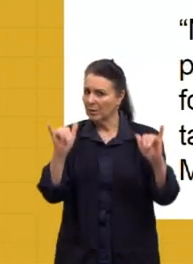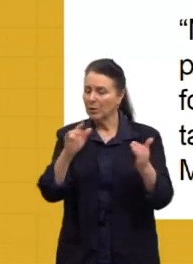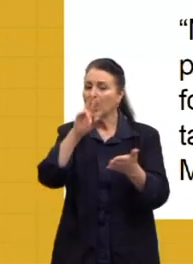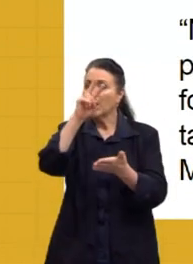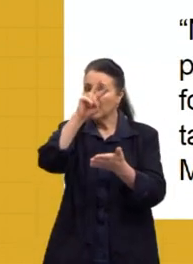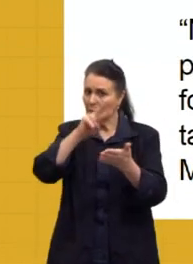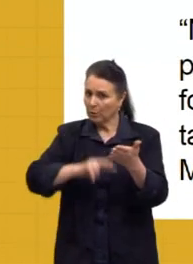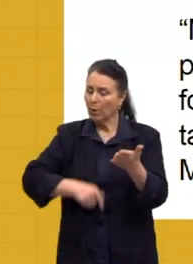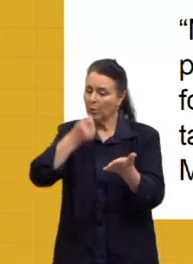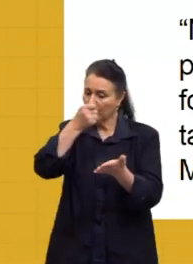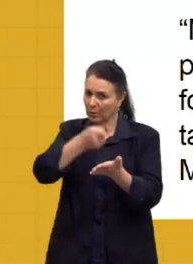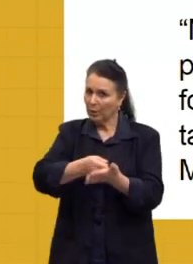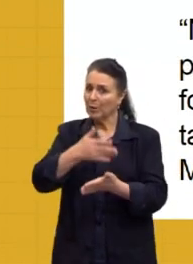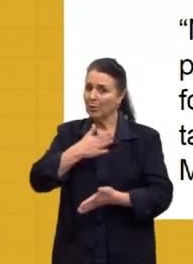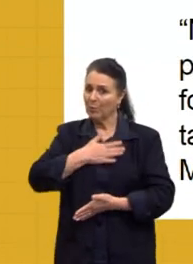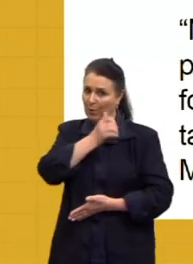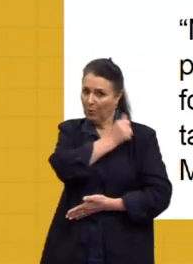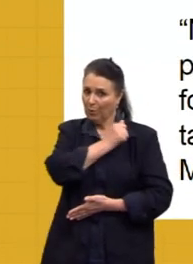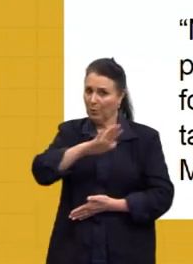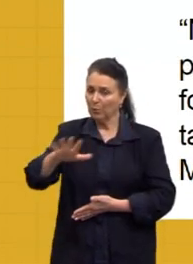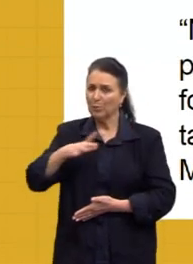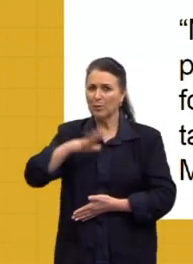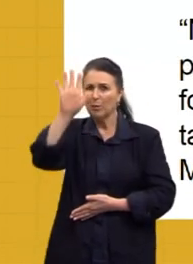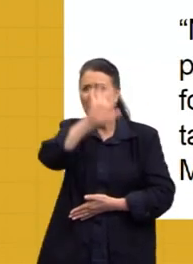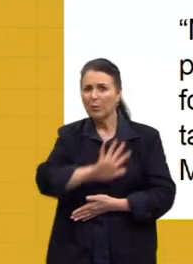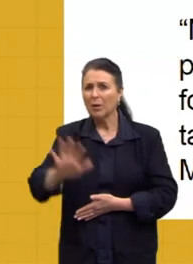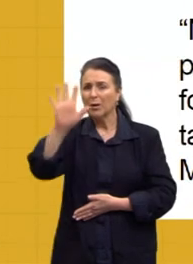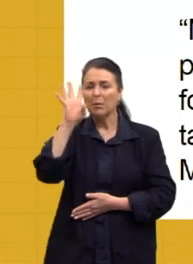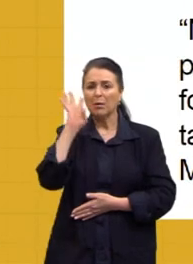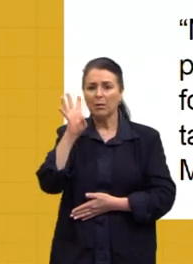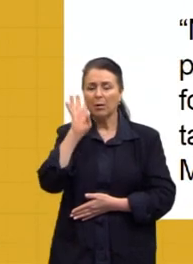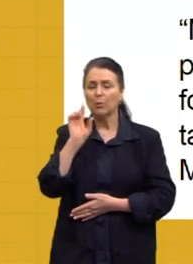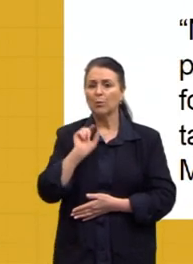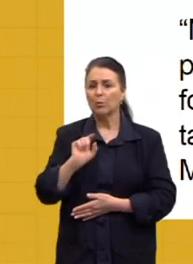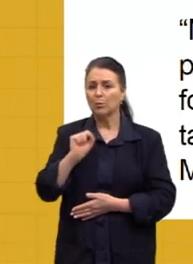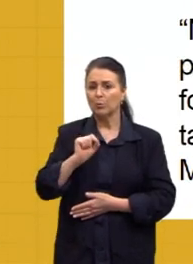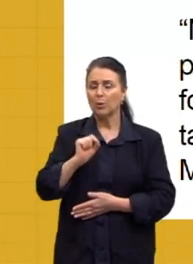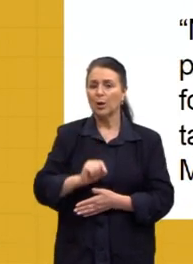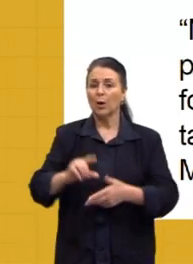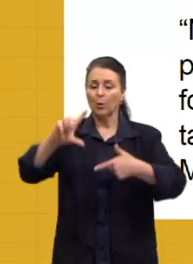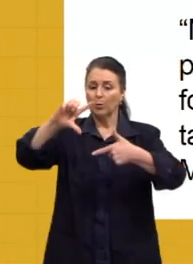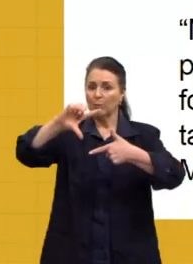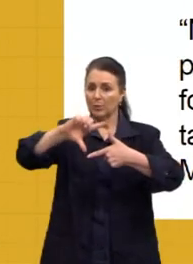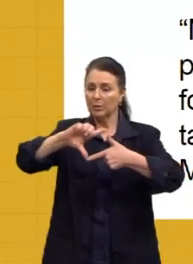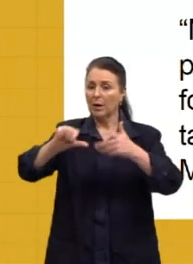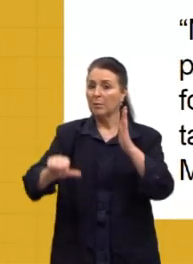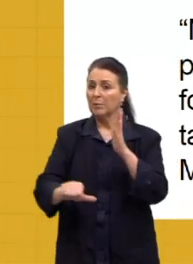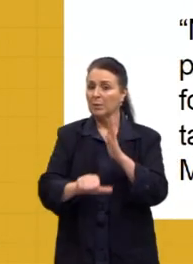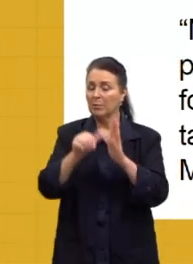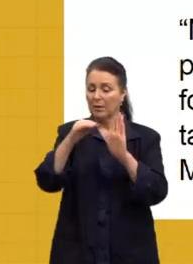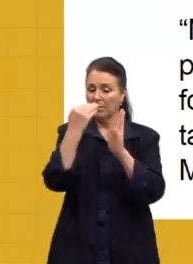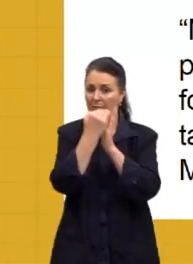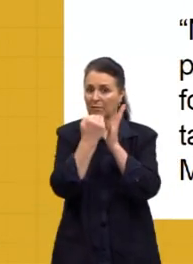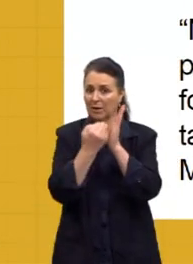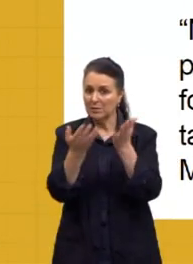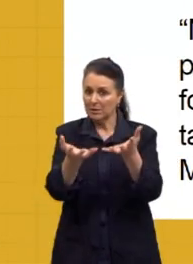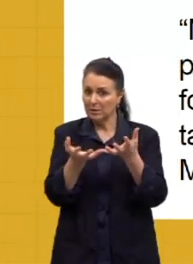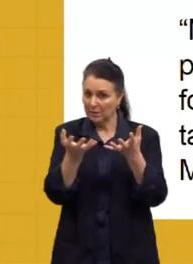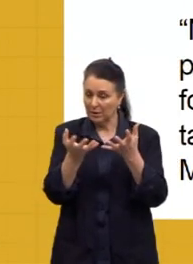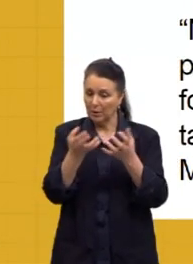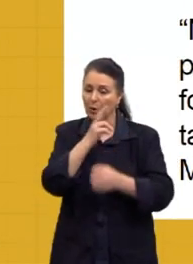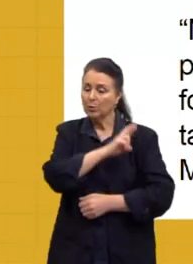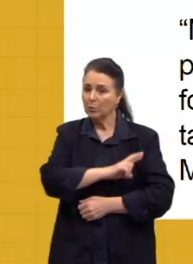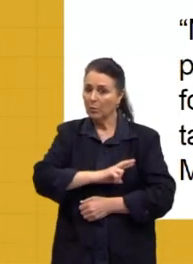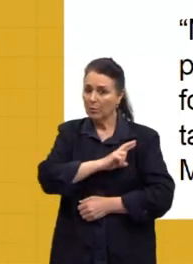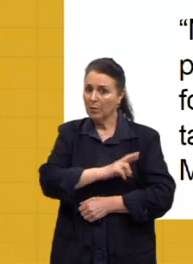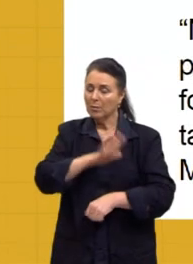é o meu aluno, porque eu acho que aí a gente tem um panorama bem bacana do que os modernistas dessa primeira fase queriam. Então, ele é um dos romances